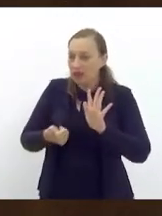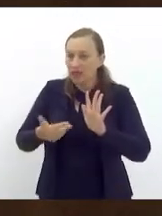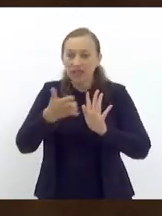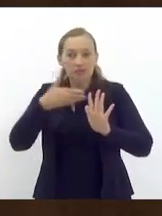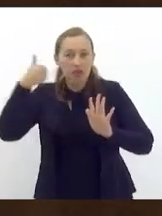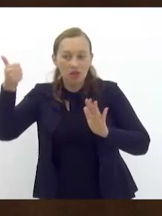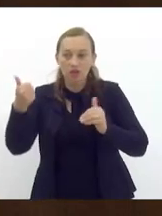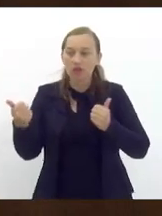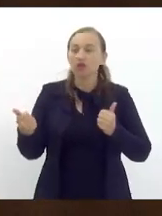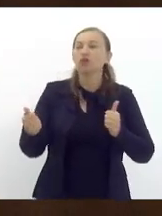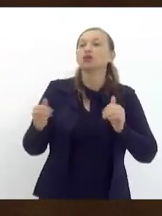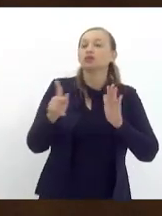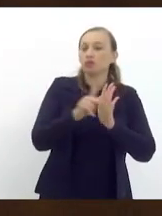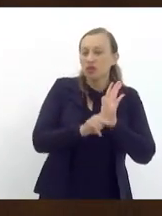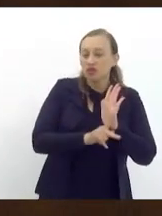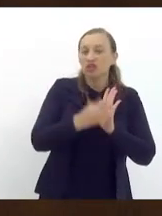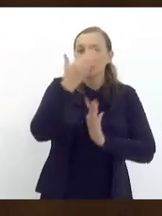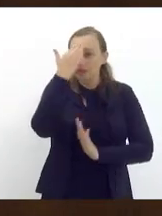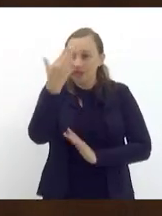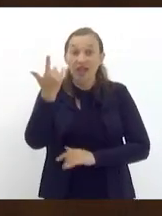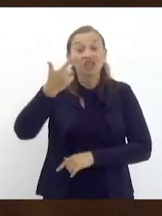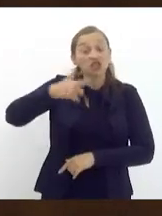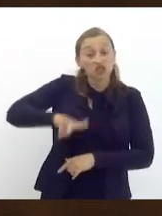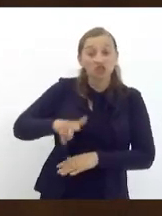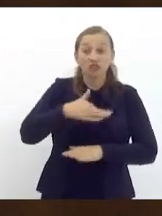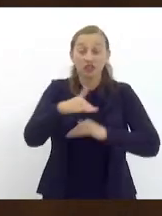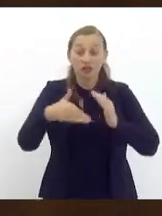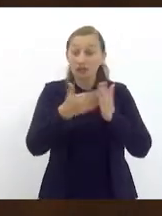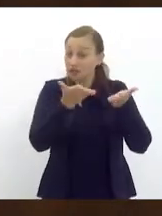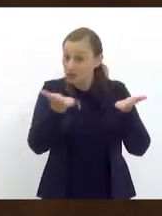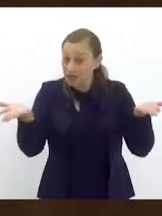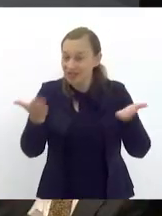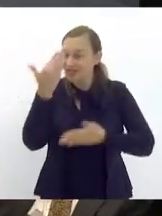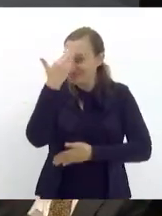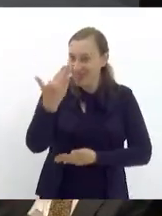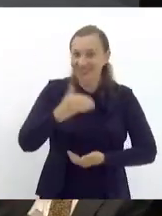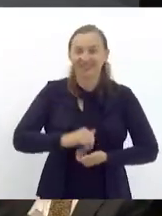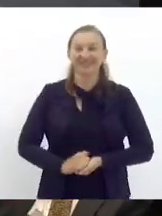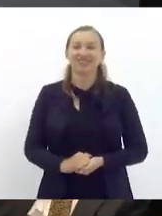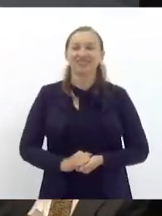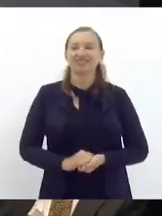projeto então agradeço mais uma vez a todos e todas obrigada